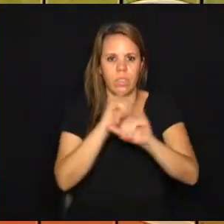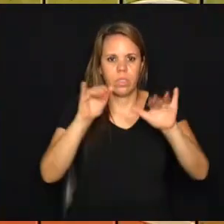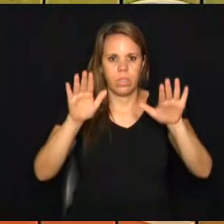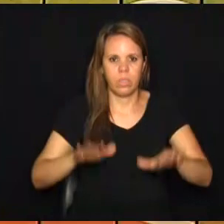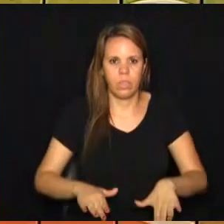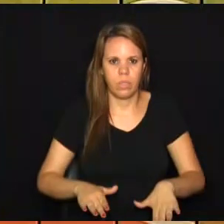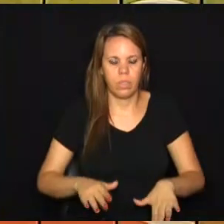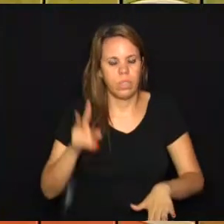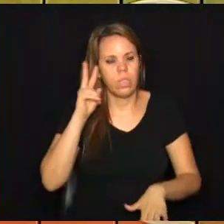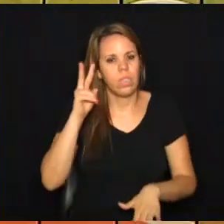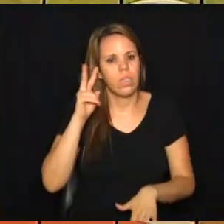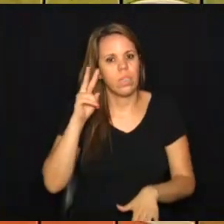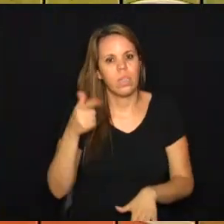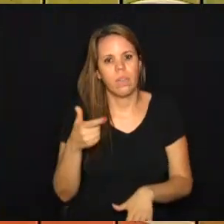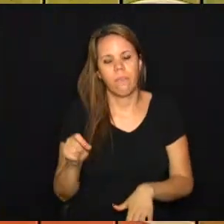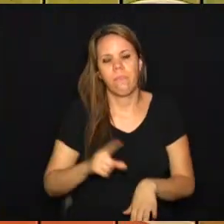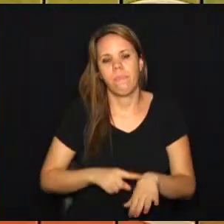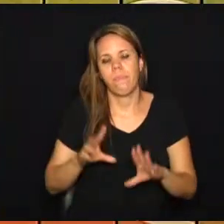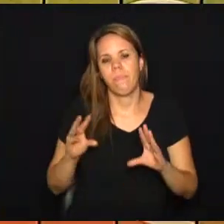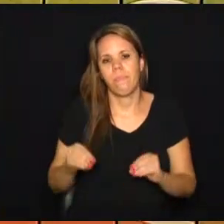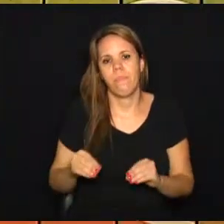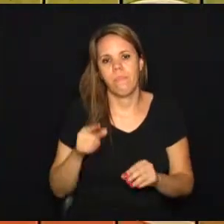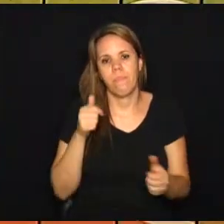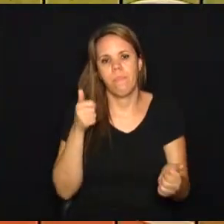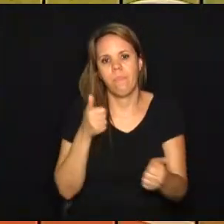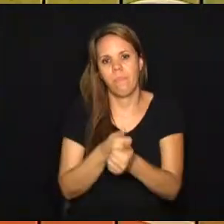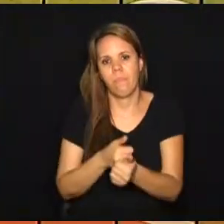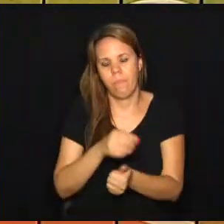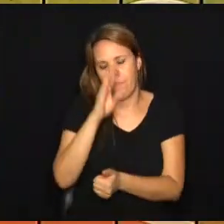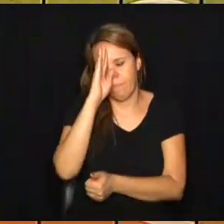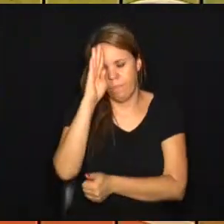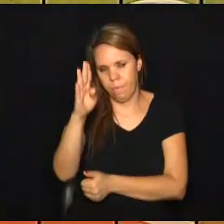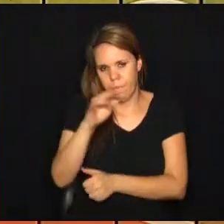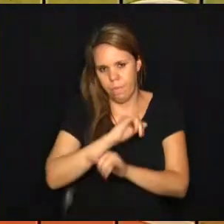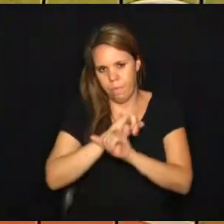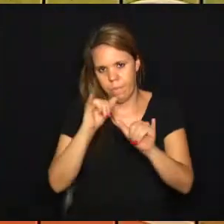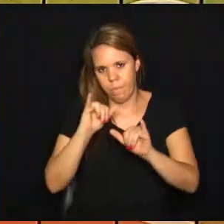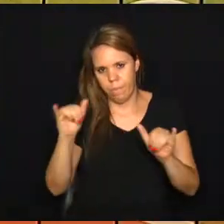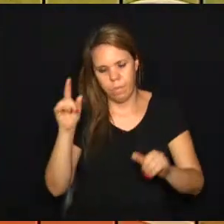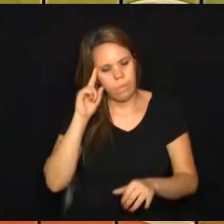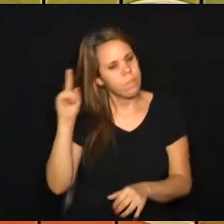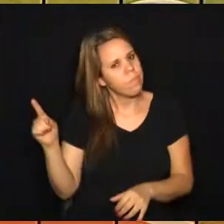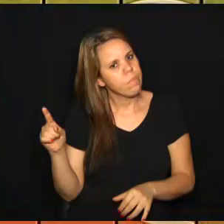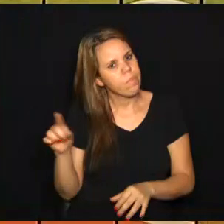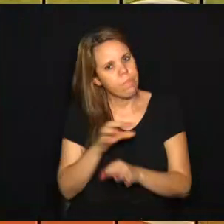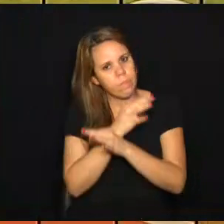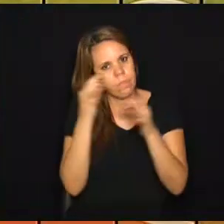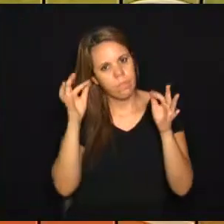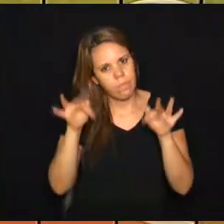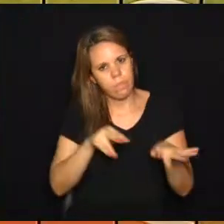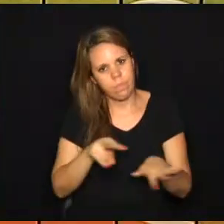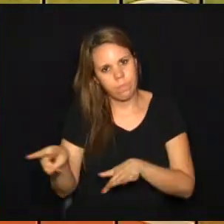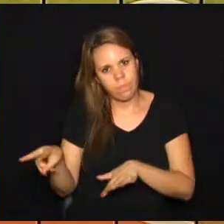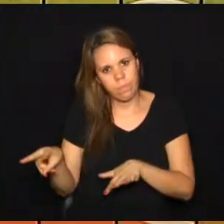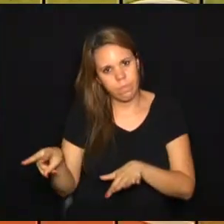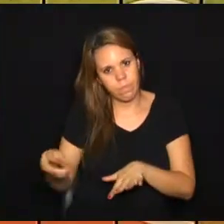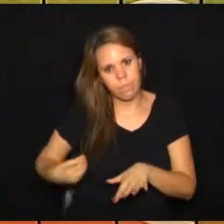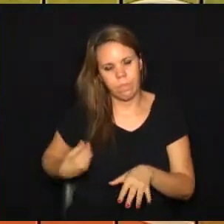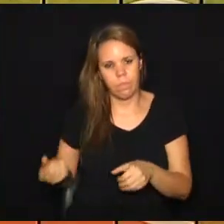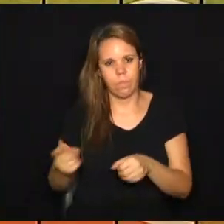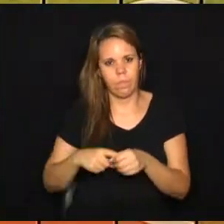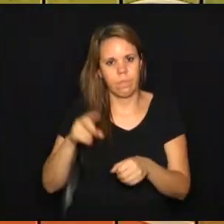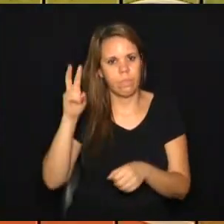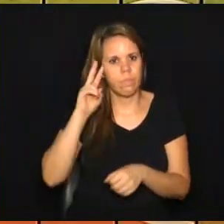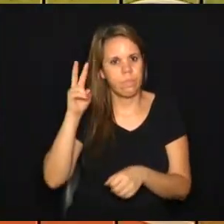aqui. Lembrando que às 10 horas da noite você acompanha as principais notícias do dia. Ótimo fim de semana e eu volto na